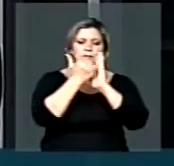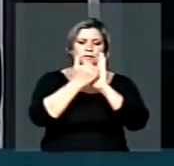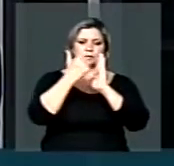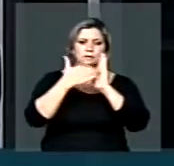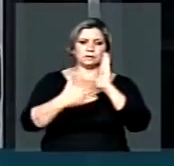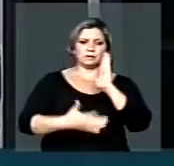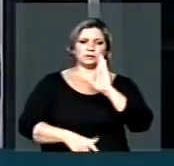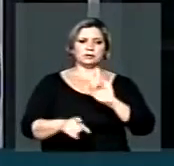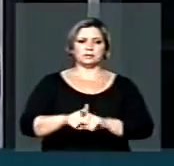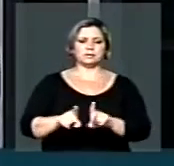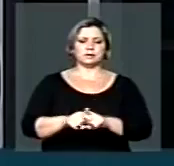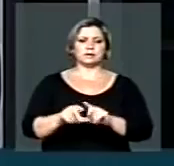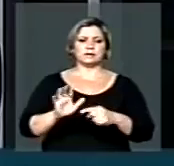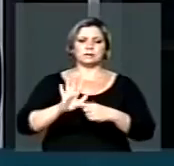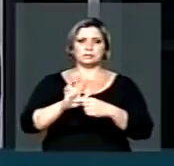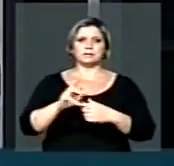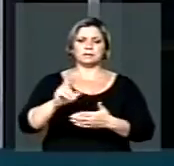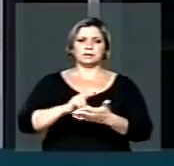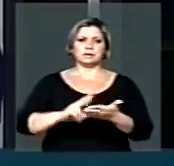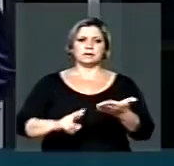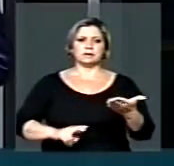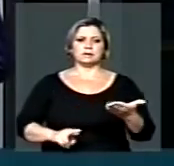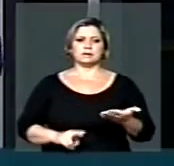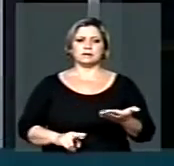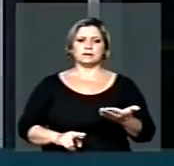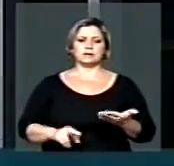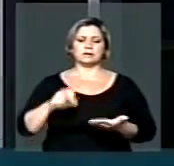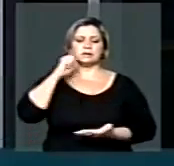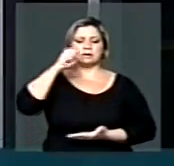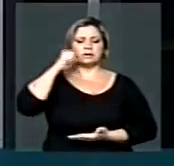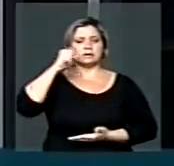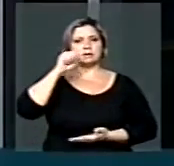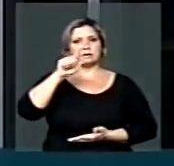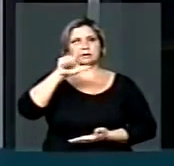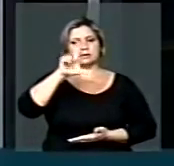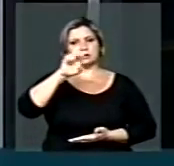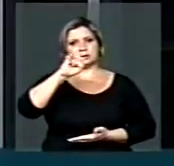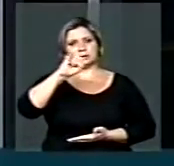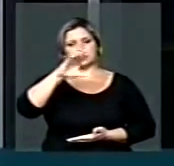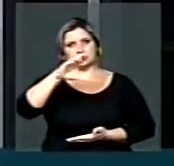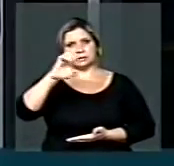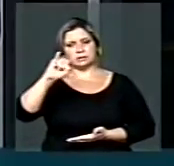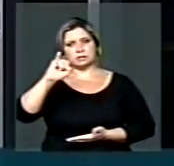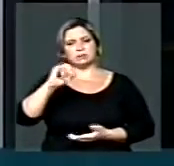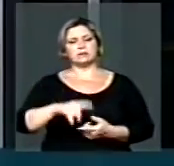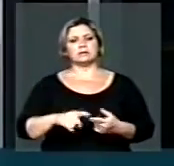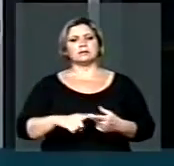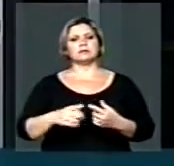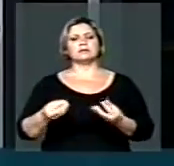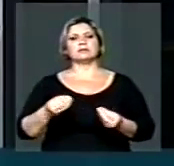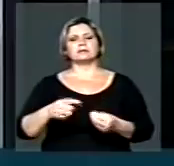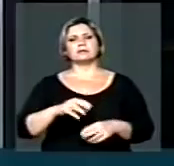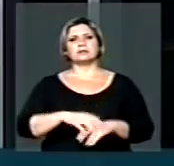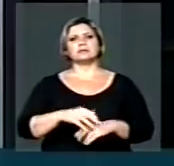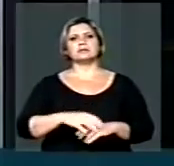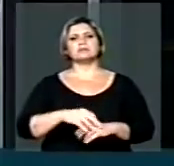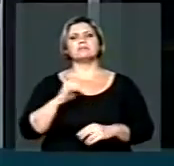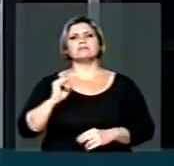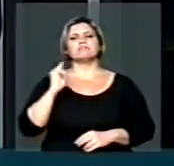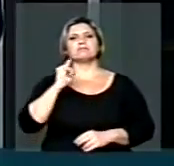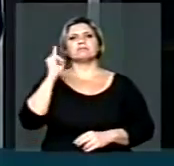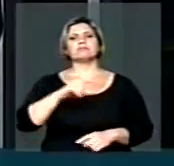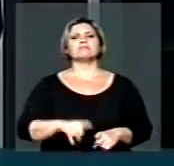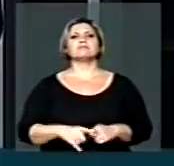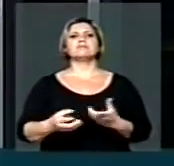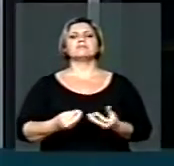1º, trazidos pela relatora, a senadora Glaze Hoffman, são importantes, mas eu